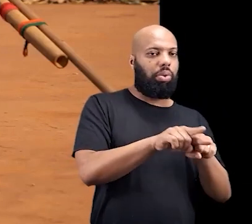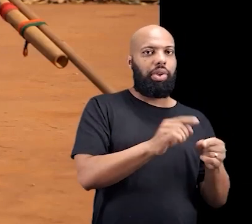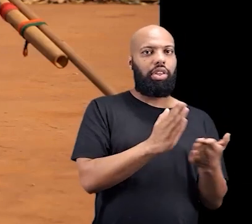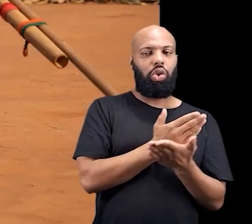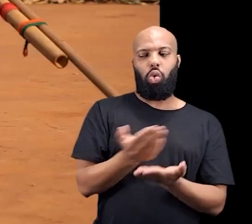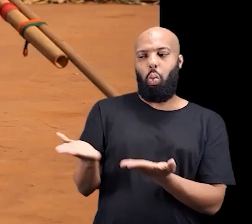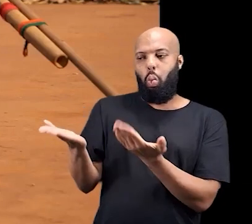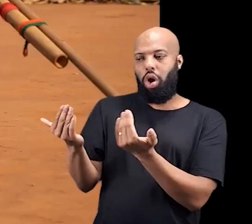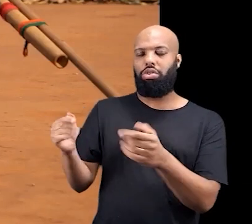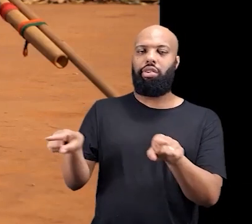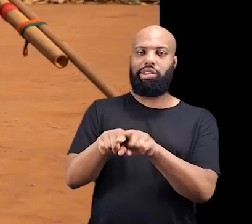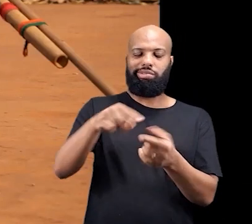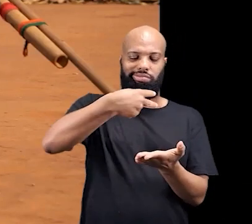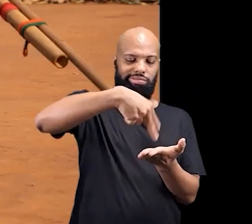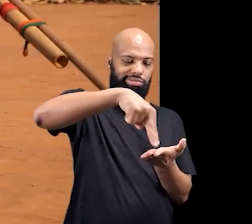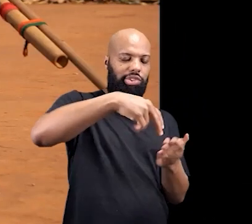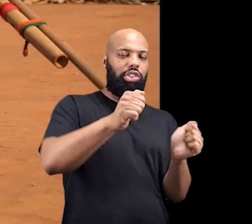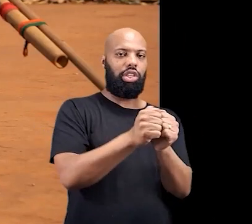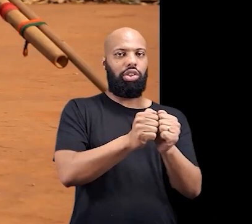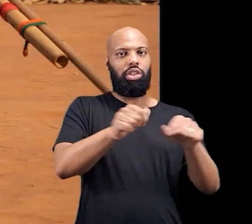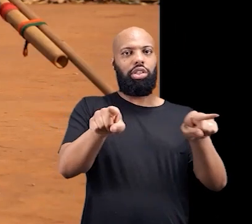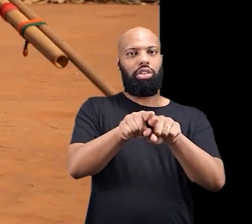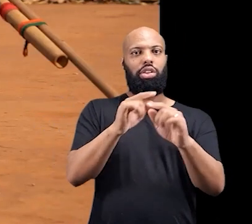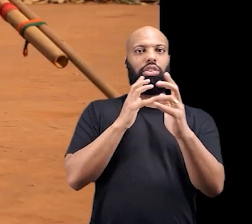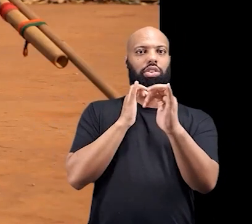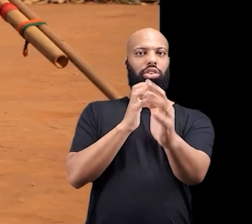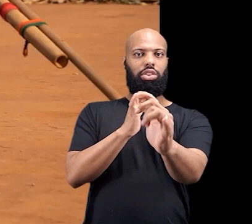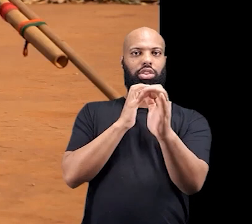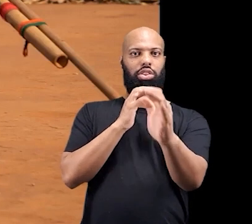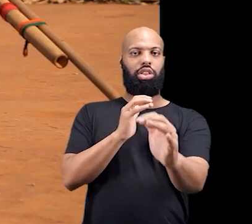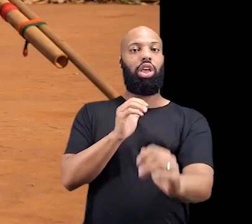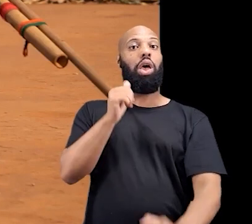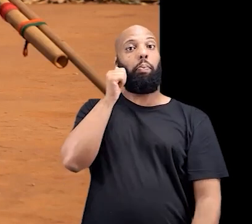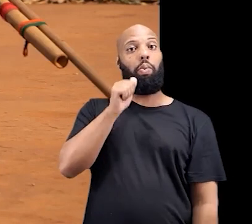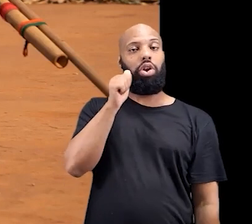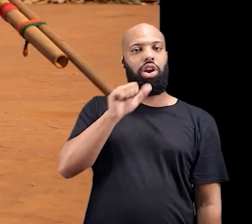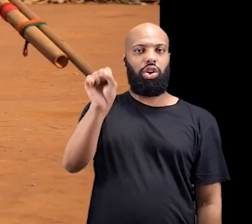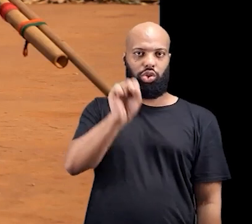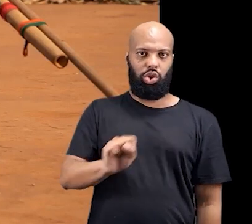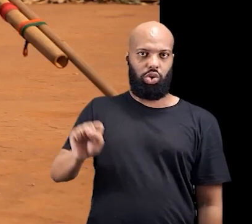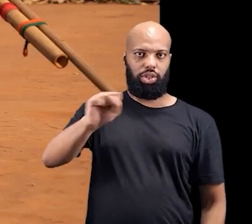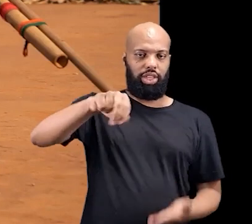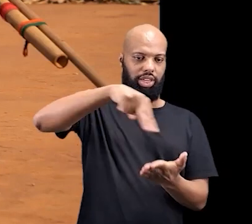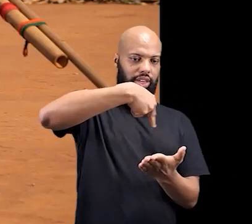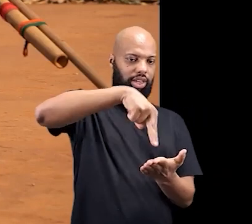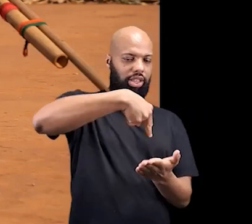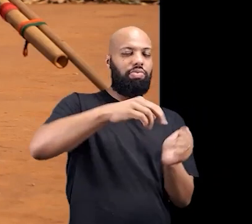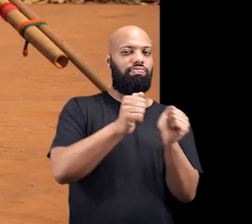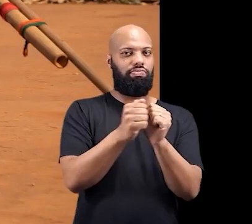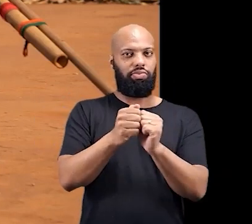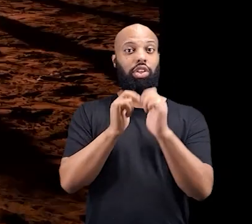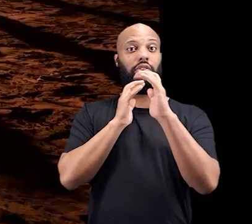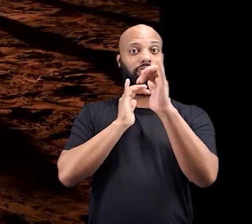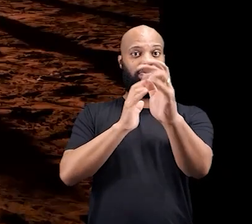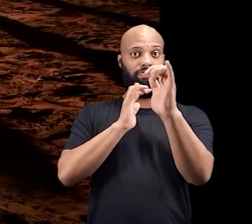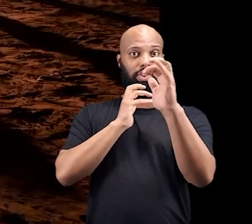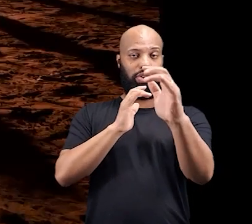algumas jovens que dançam junto com esses tocadores de flauta. geralmente, mulheres solteiras.